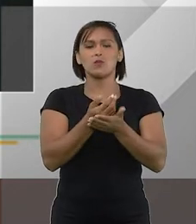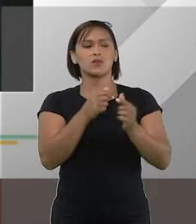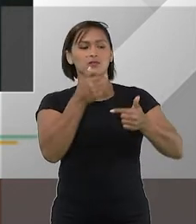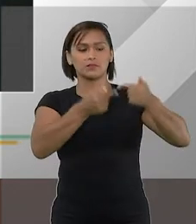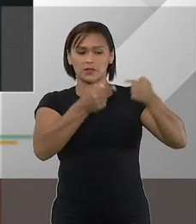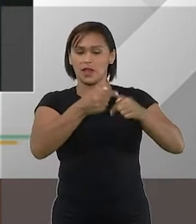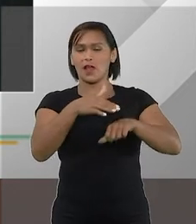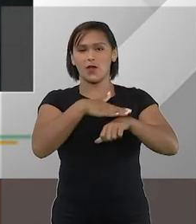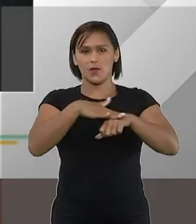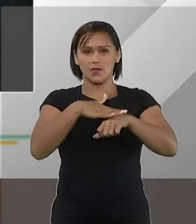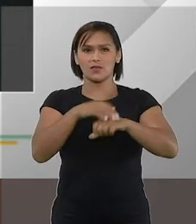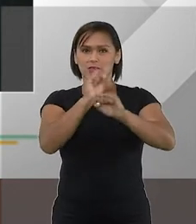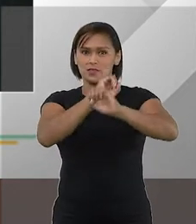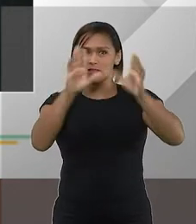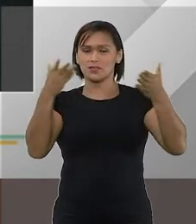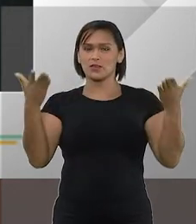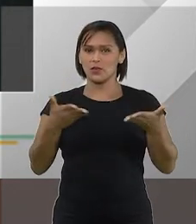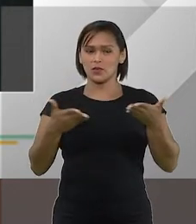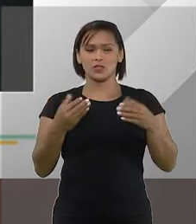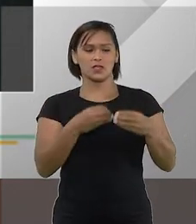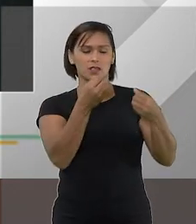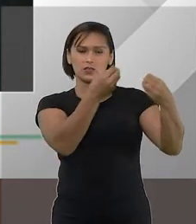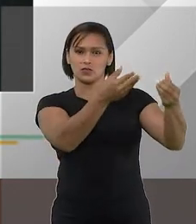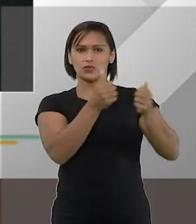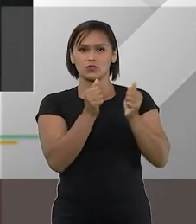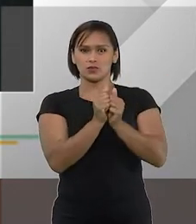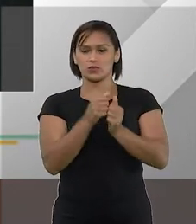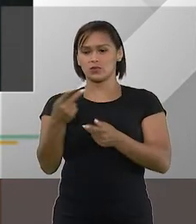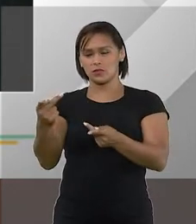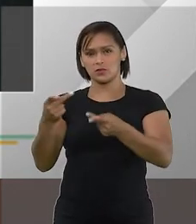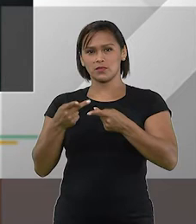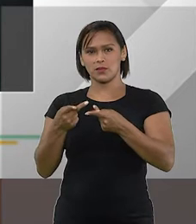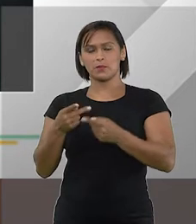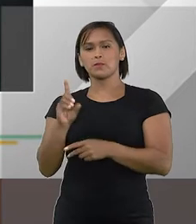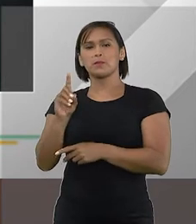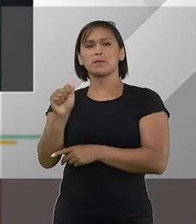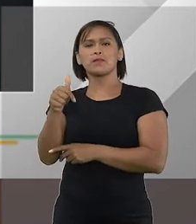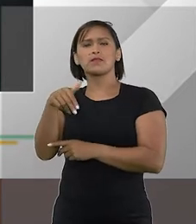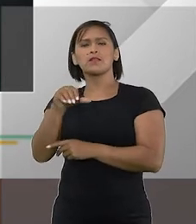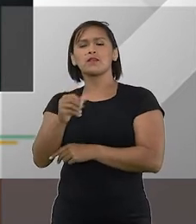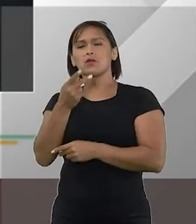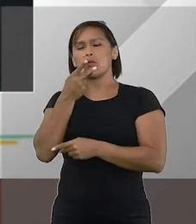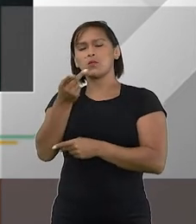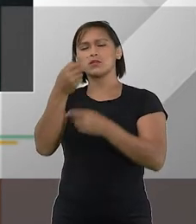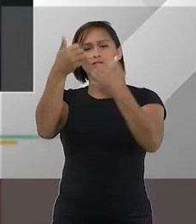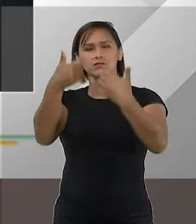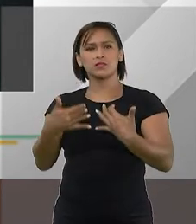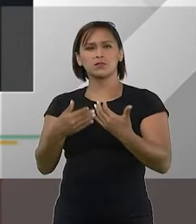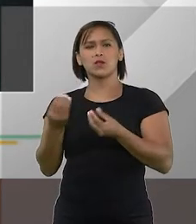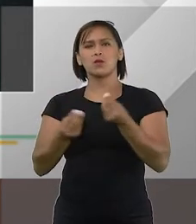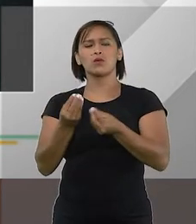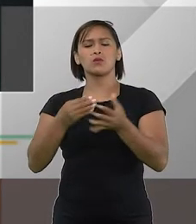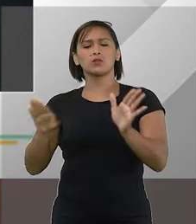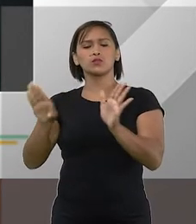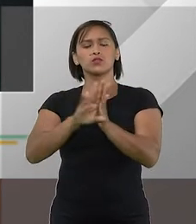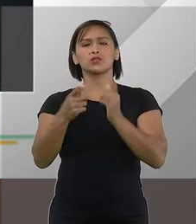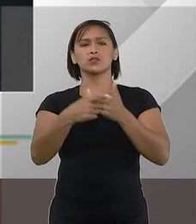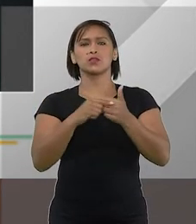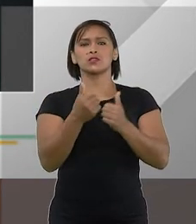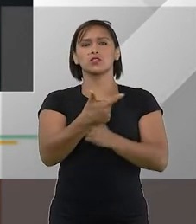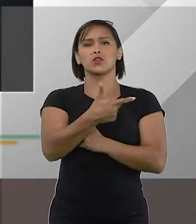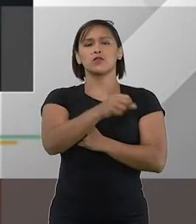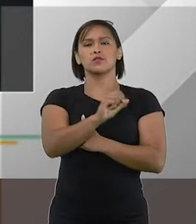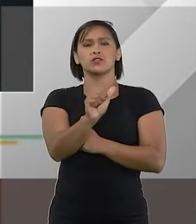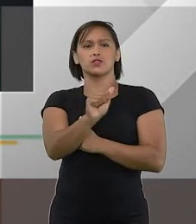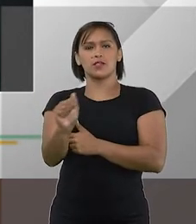principais mudanças para esclarecermos melhor essas alterações. Doutor Daniel, o senhor poderia iniciar nos explicando a chegada dos artigos